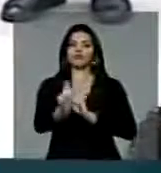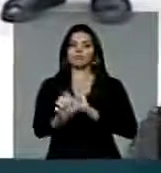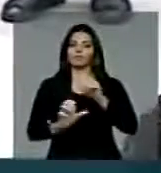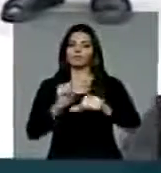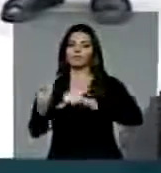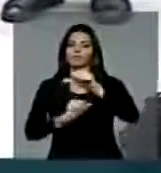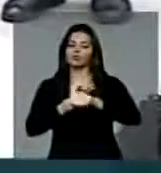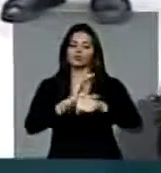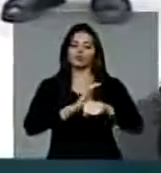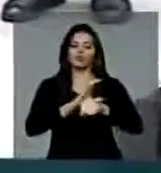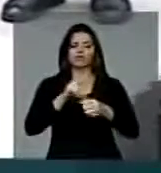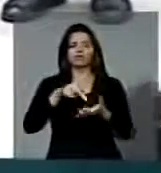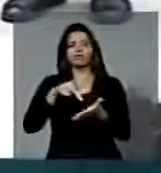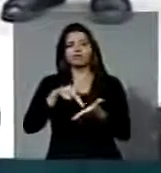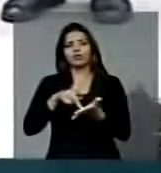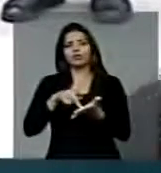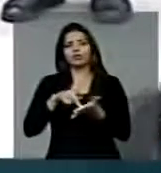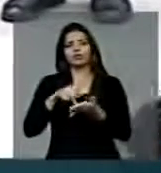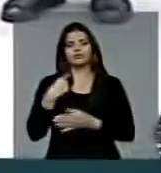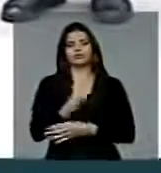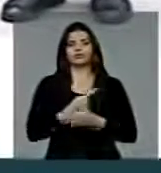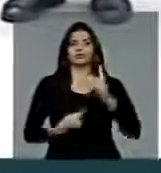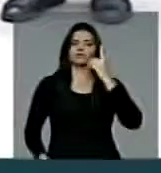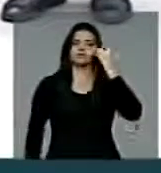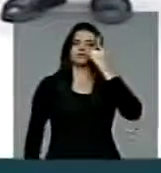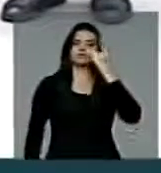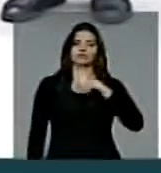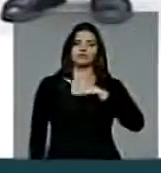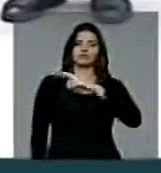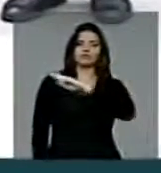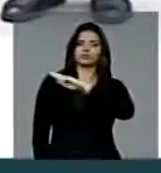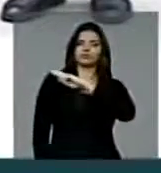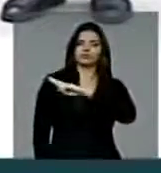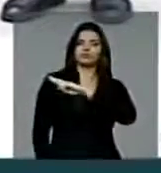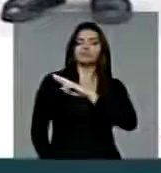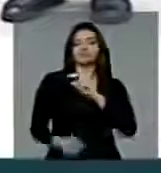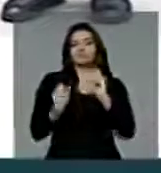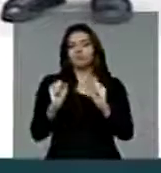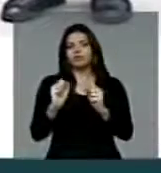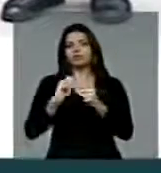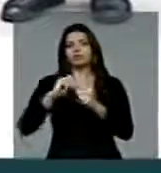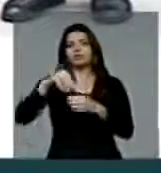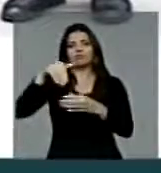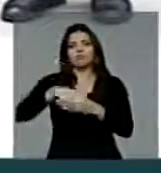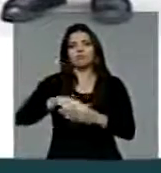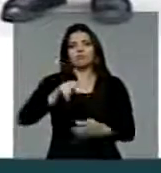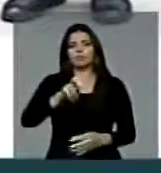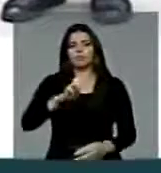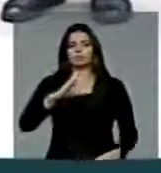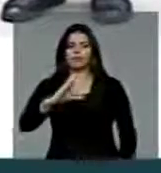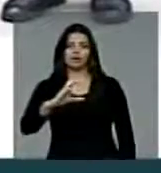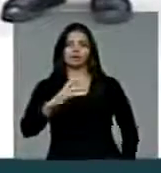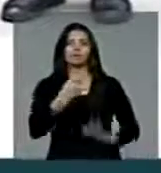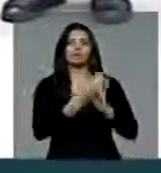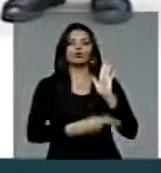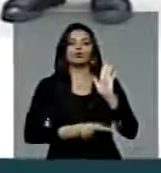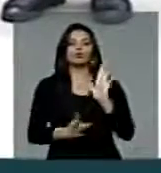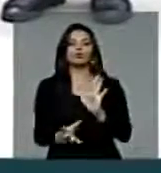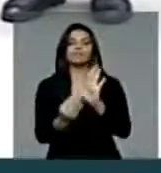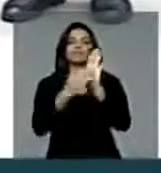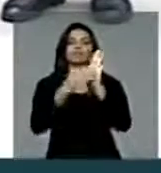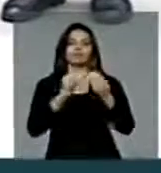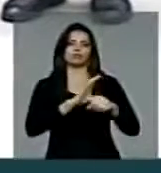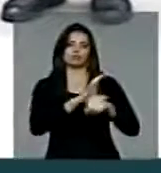Constituição. É verdade, nós deputados temos aqui a prerrogativa de fazermos a votação das PECs, projeto de emenda à